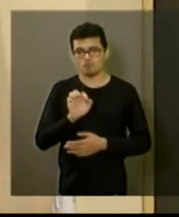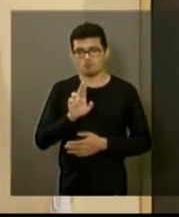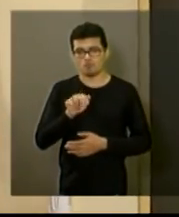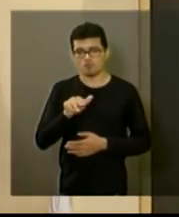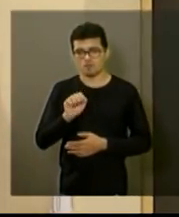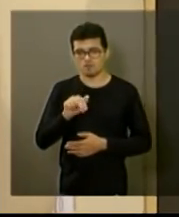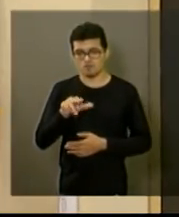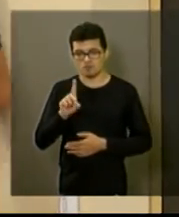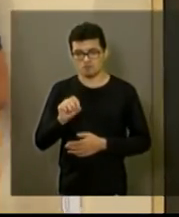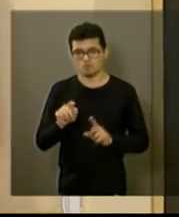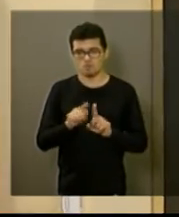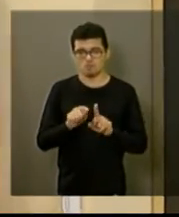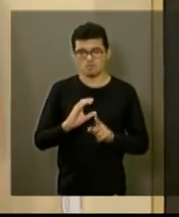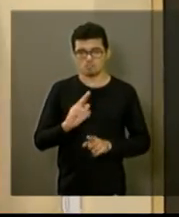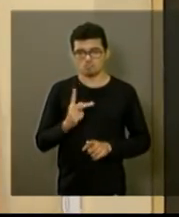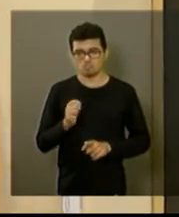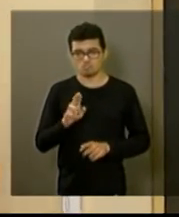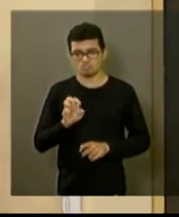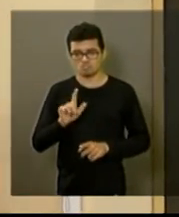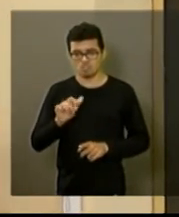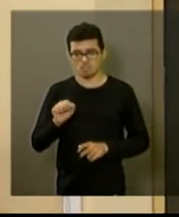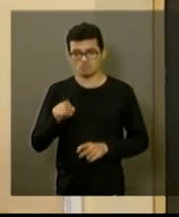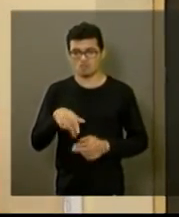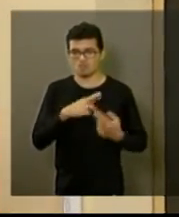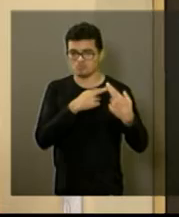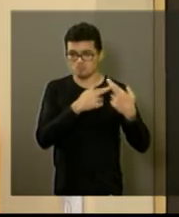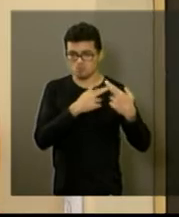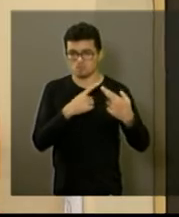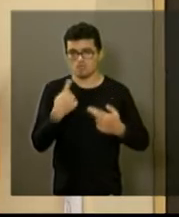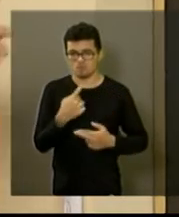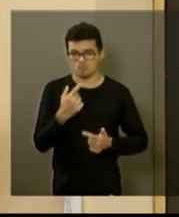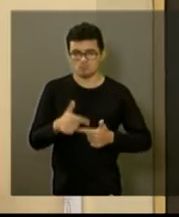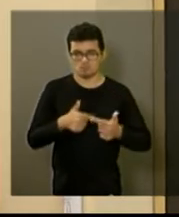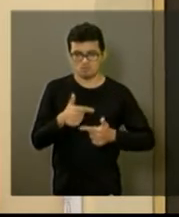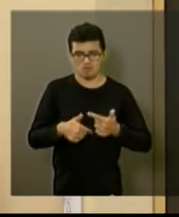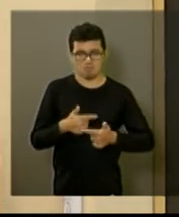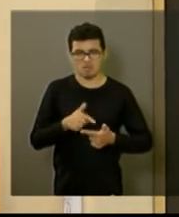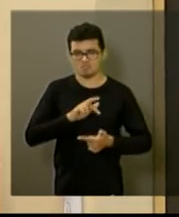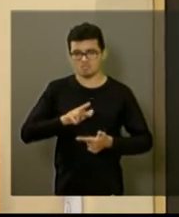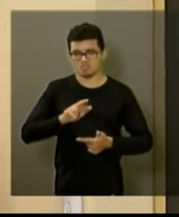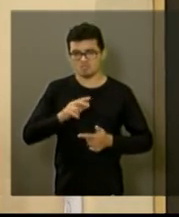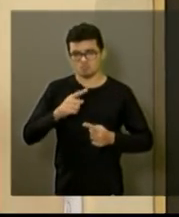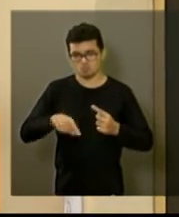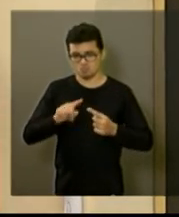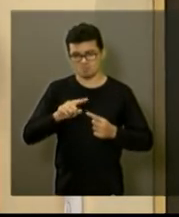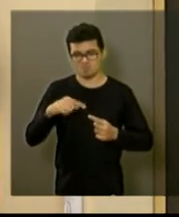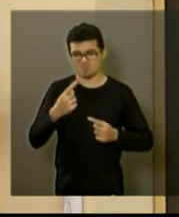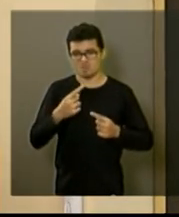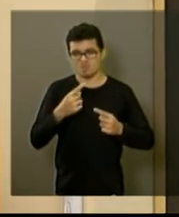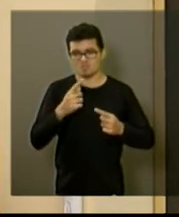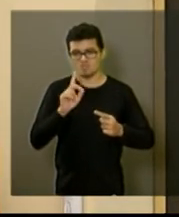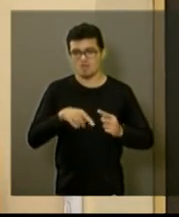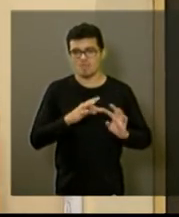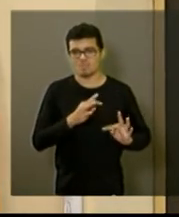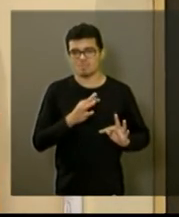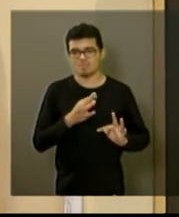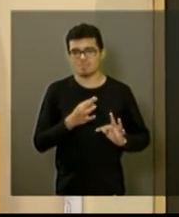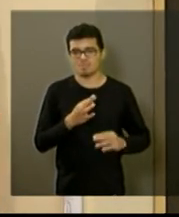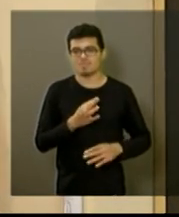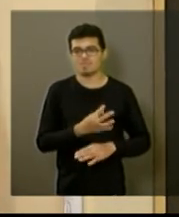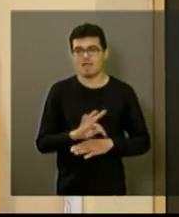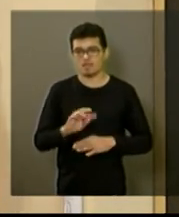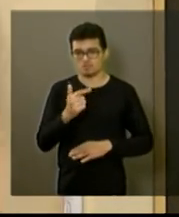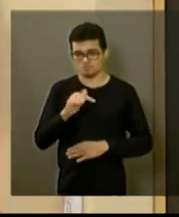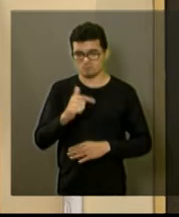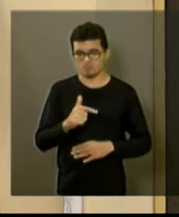funciona isso que é muito interessante até para a gente que trabalha no DAE e a gente não é da área é bem complexa a questão da telemetria